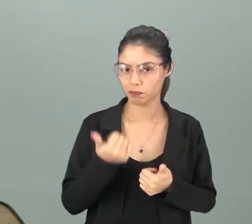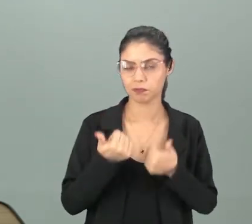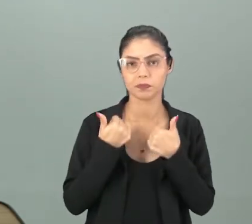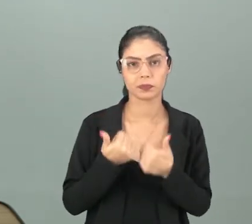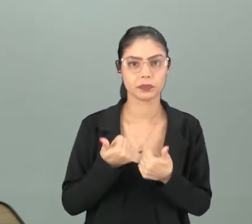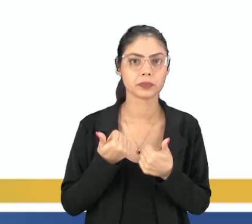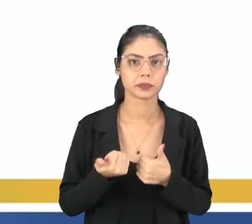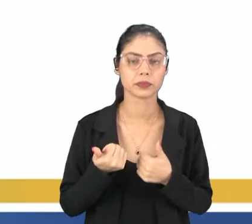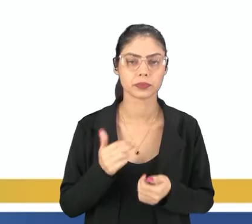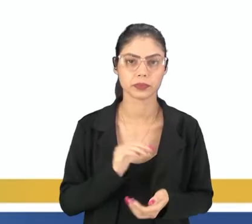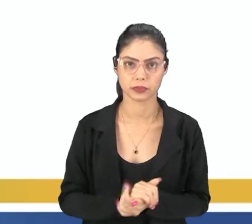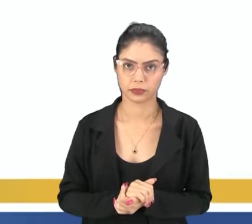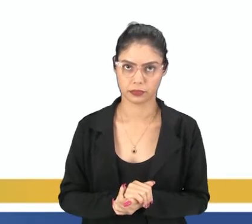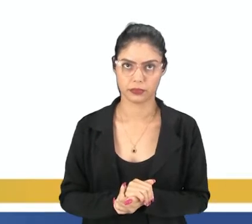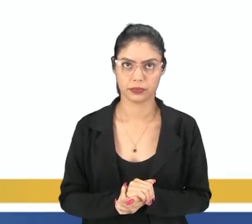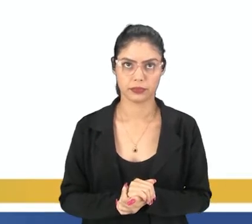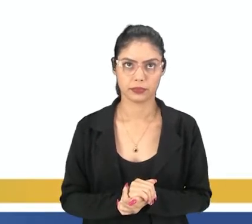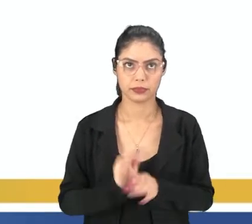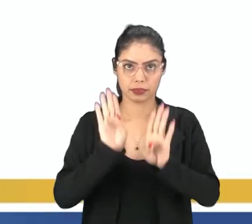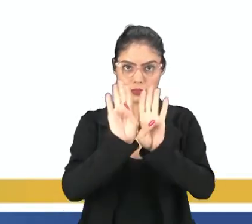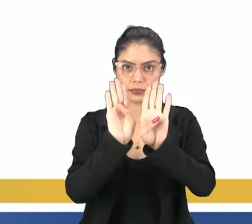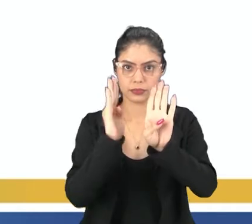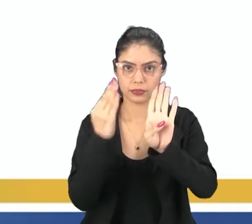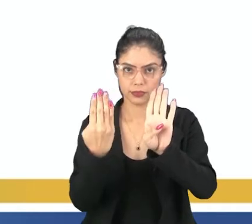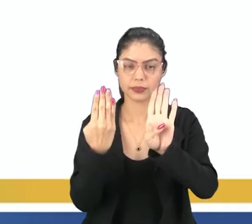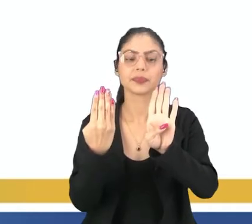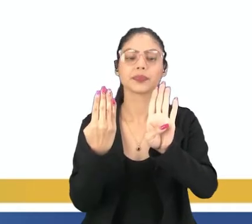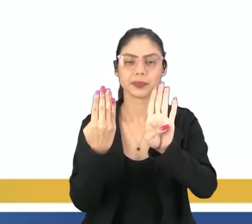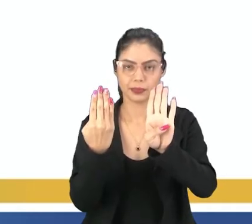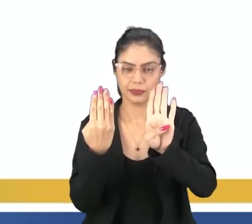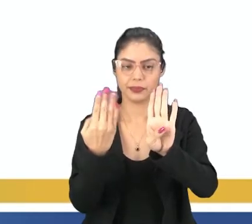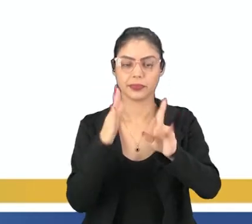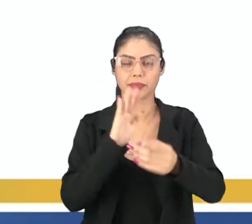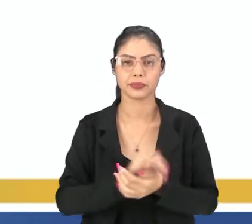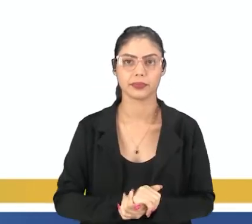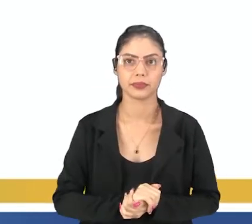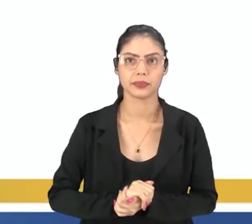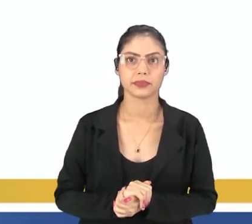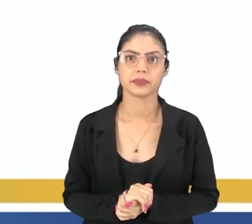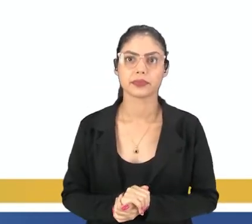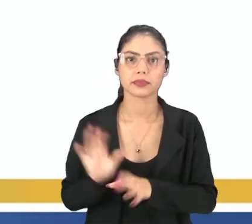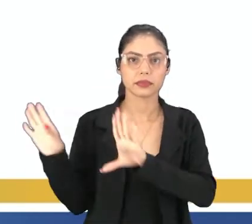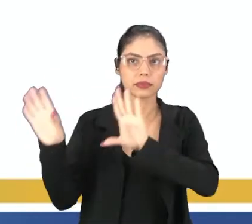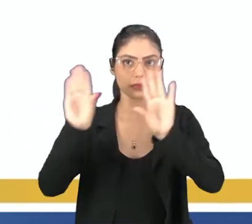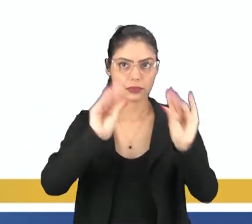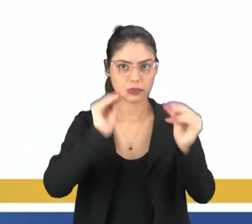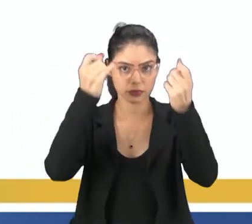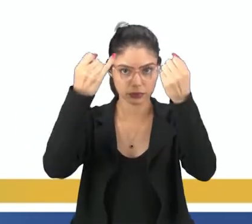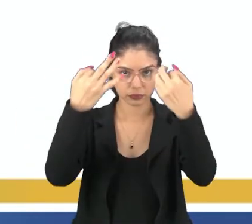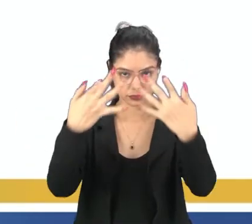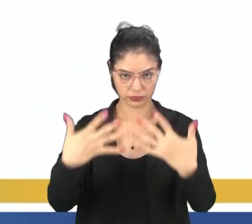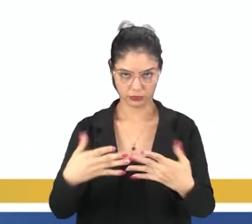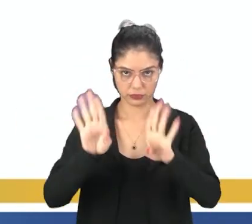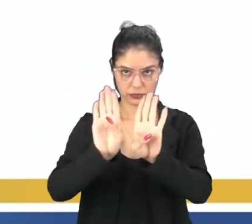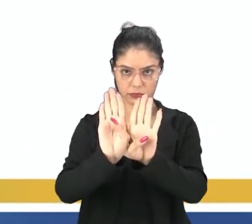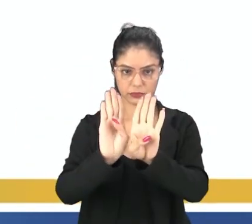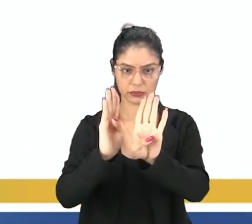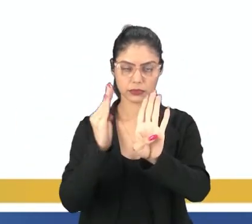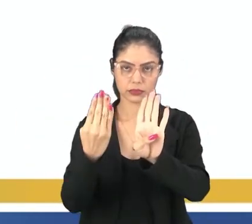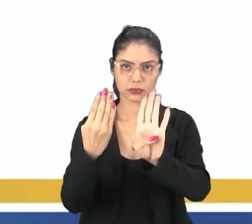bem É a porta, né? O assunto O poema ele trata, né? Sobre a